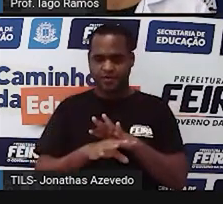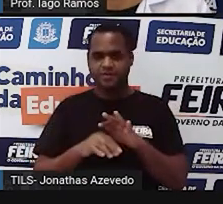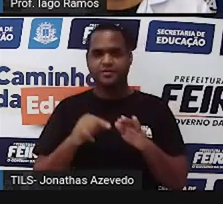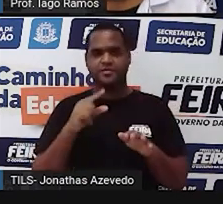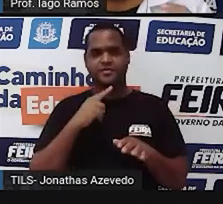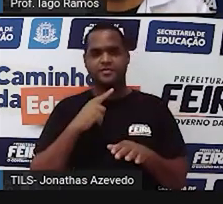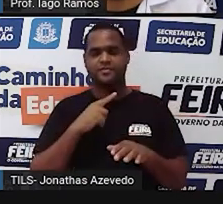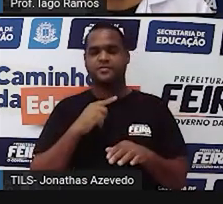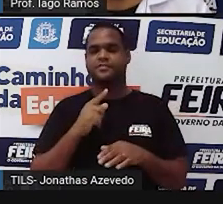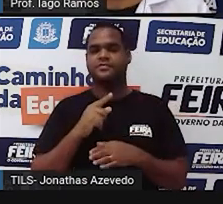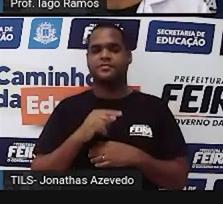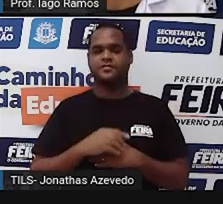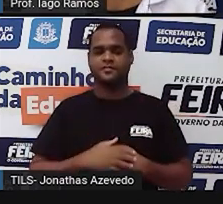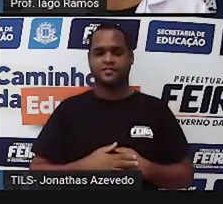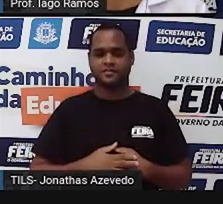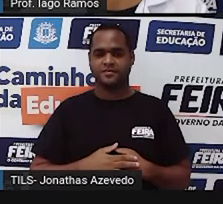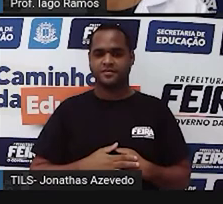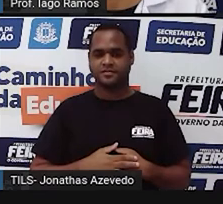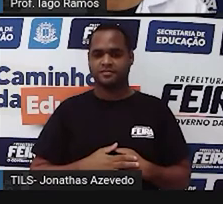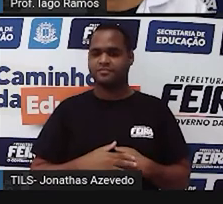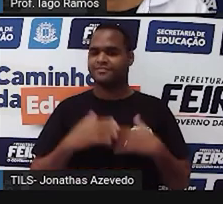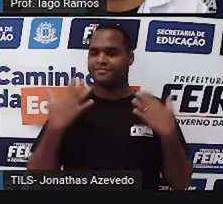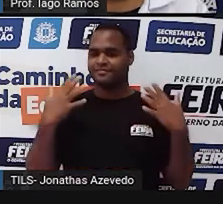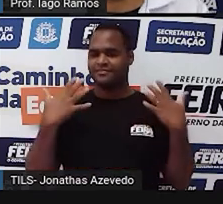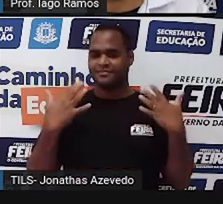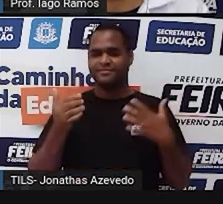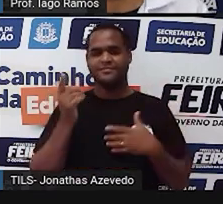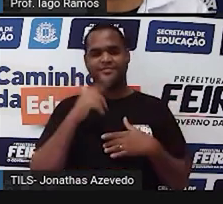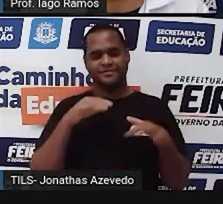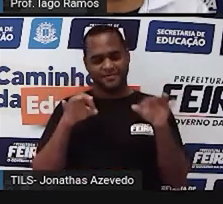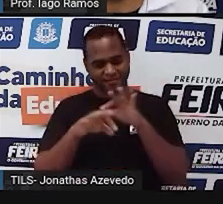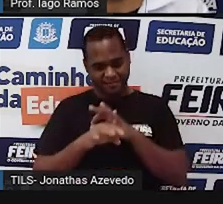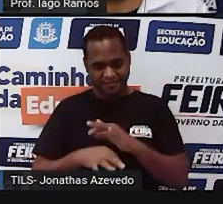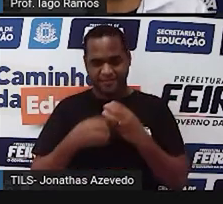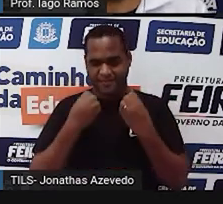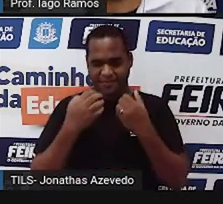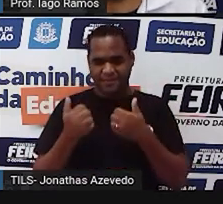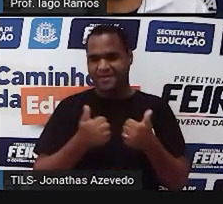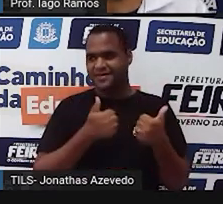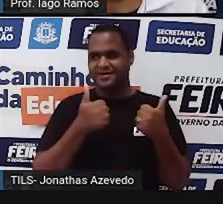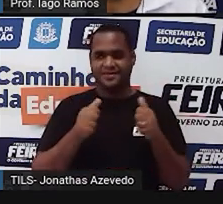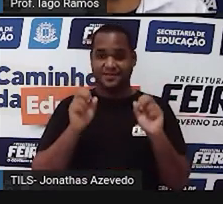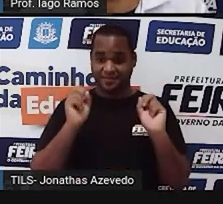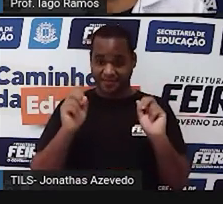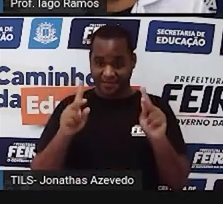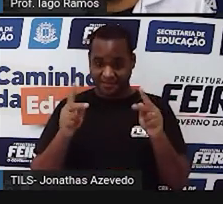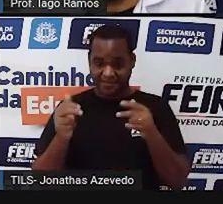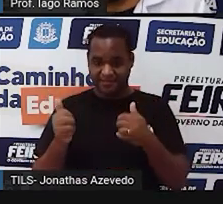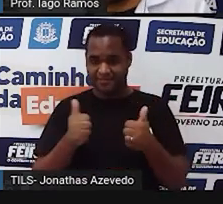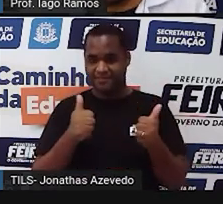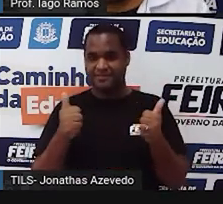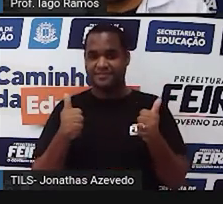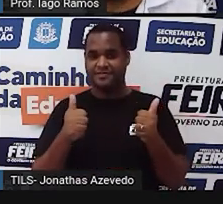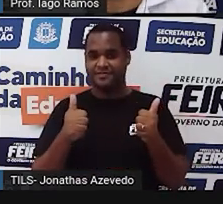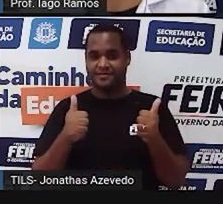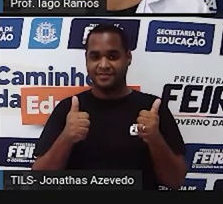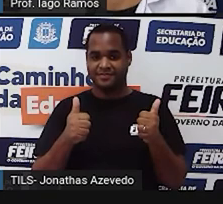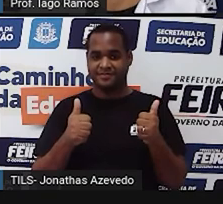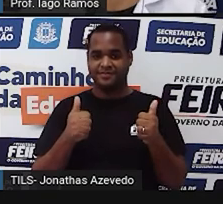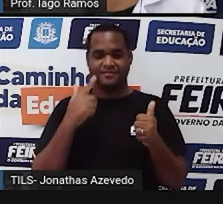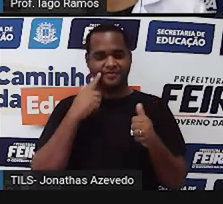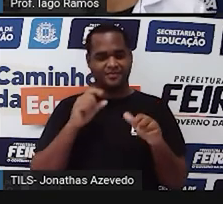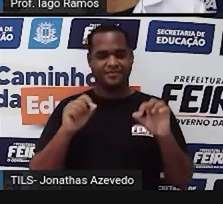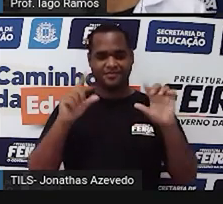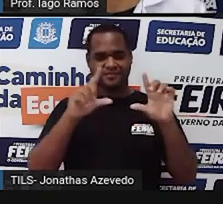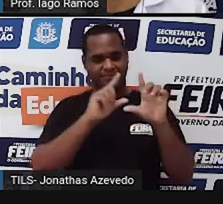material, o material te parabeniza por ter concluído toda essa trilha, tá bom? Então, está lá,